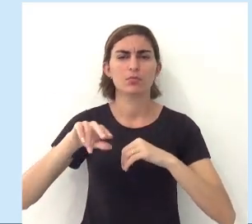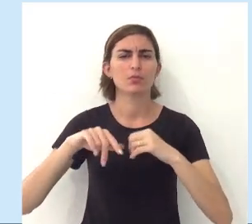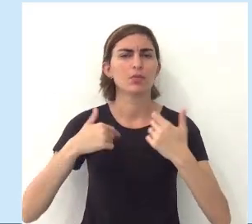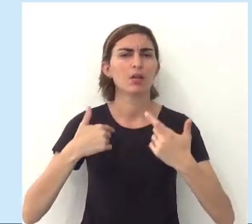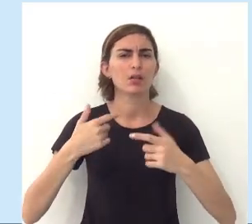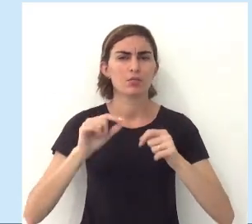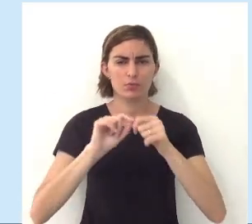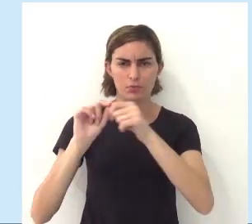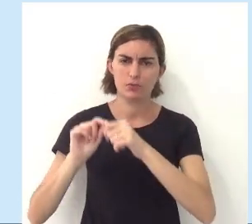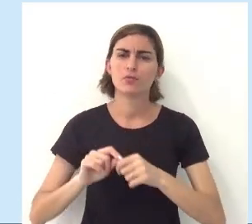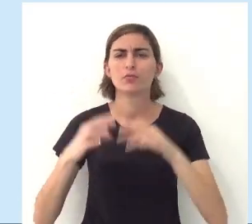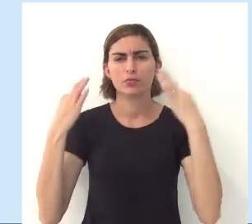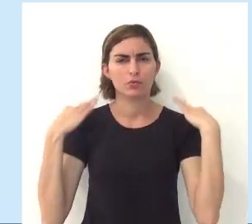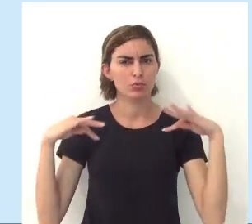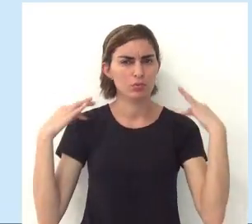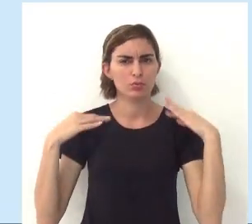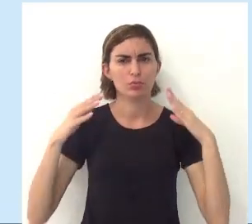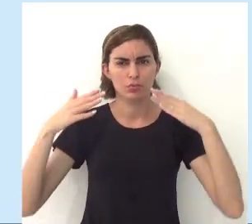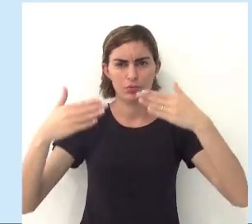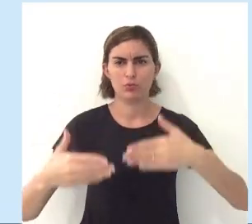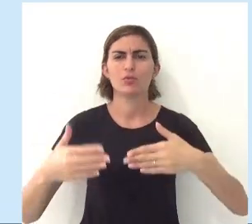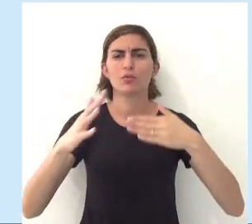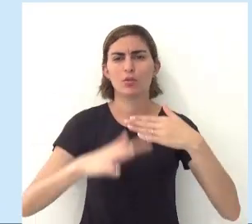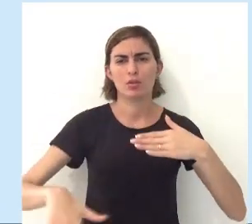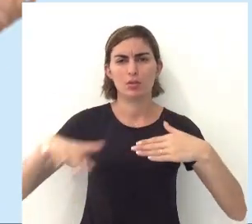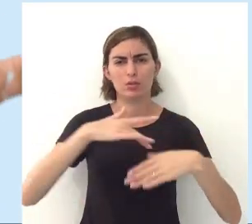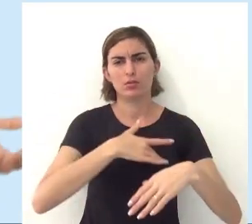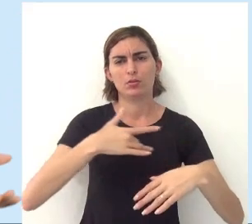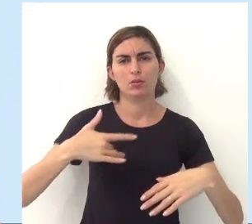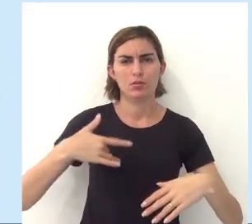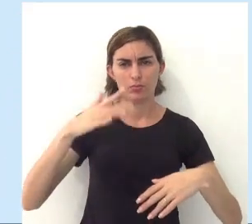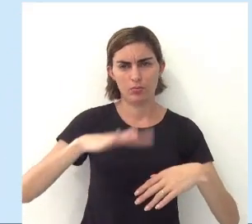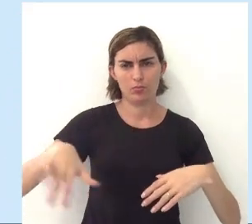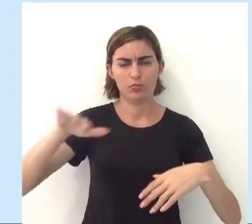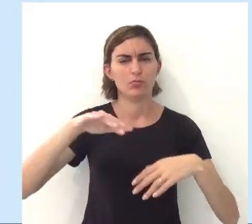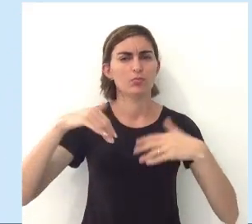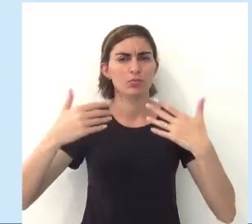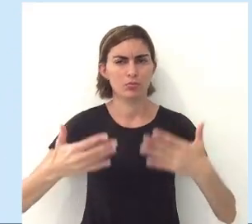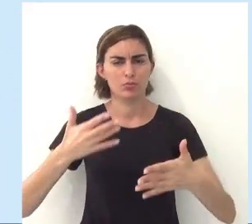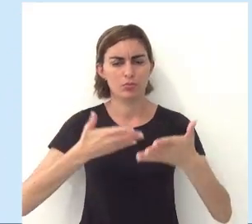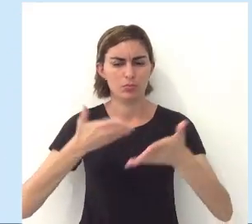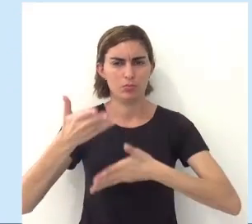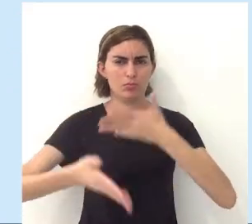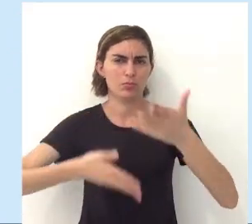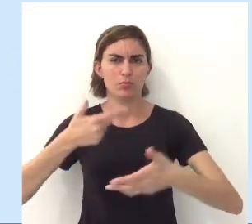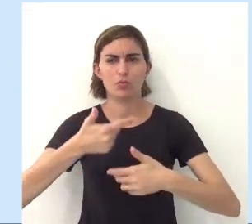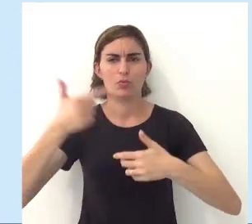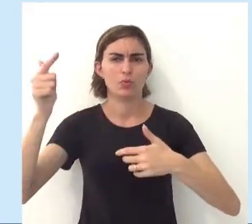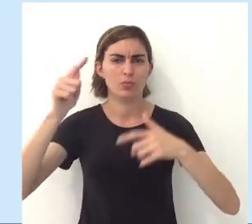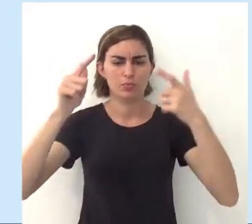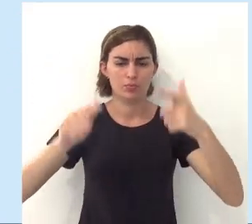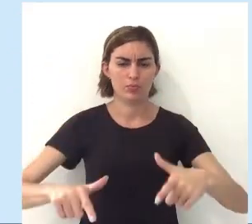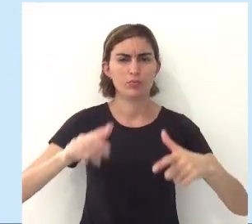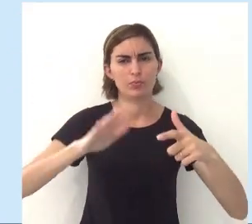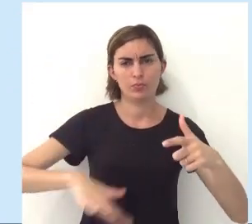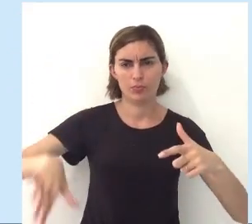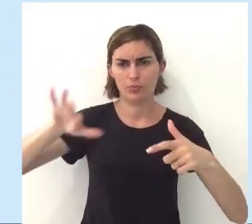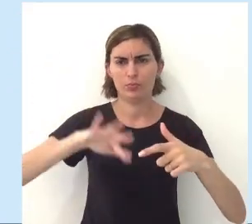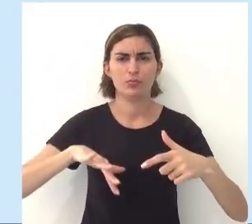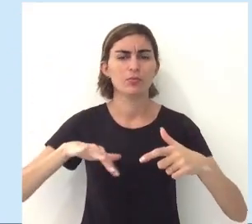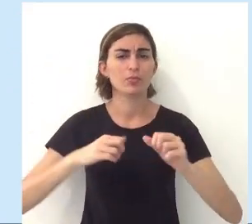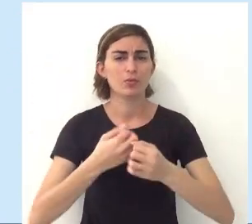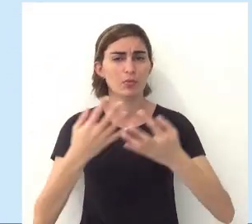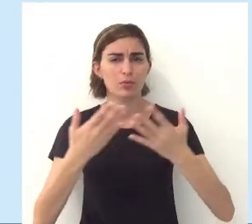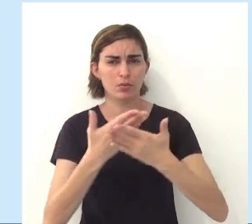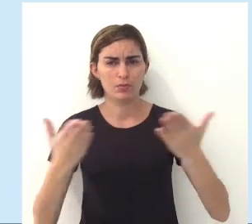problema de saúde, ele tá fazendo um turismo voltado pra área de saúde, tá? Tá se cuidando, tá indo pra outro ambiente